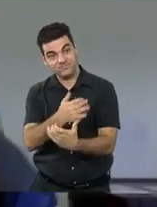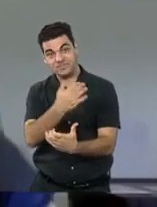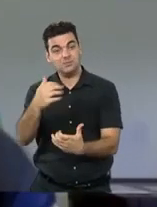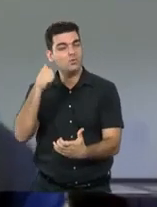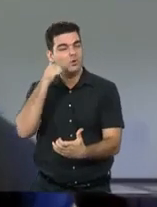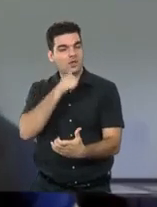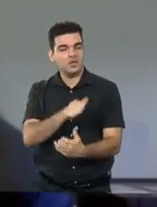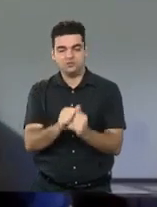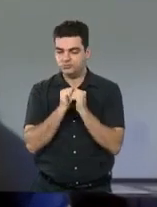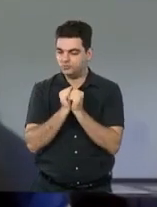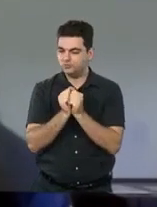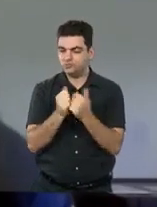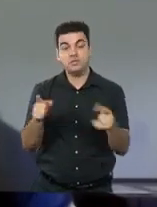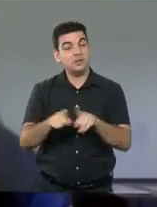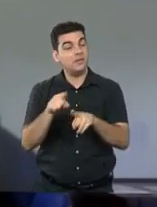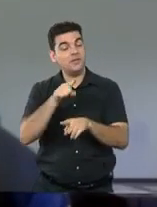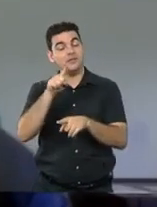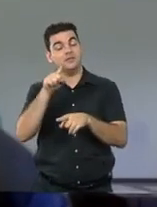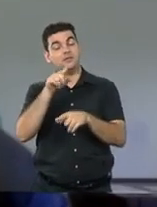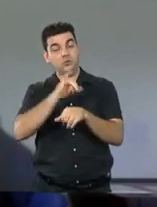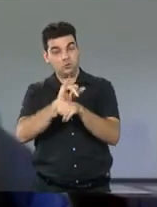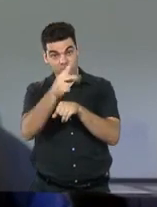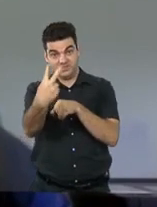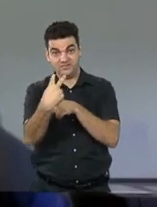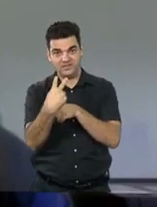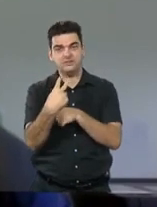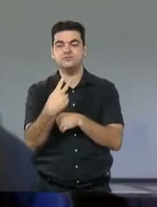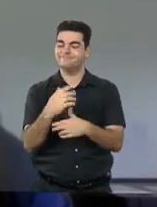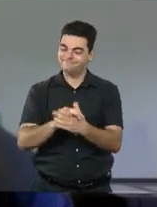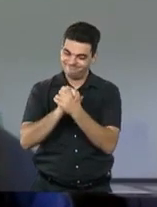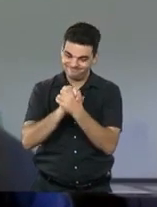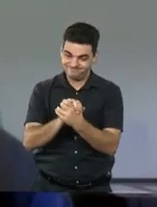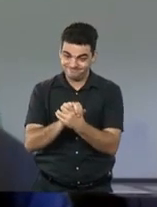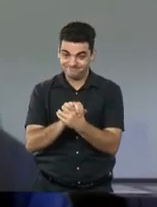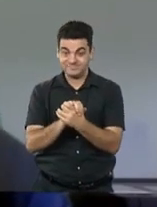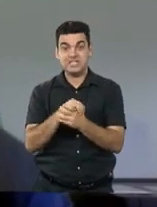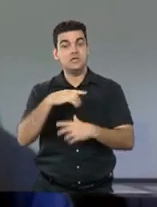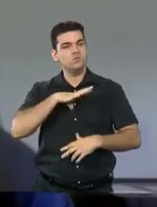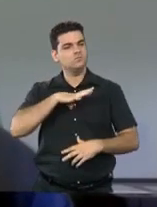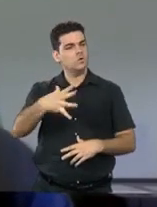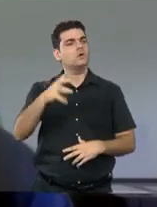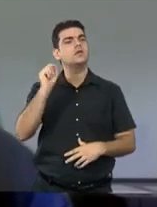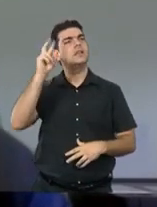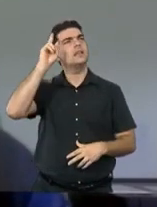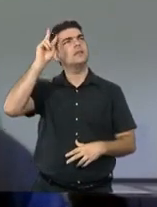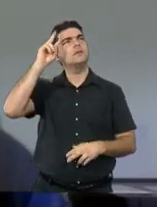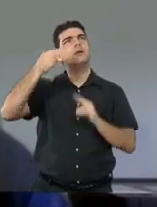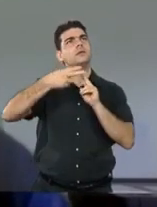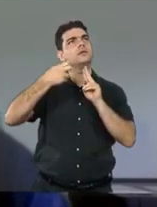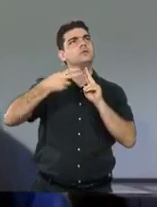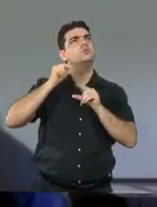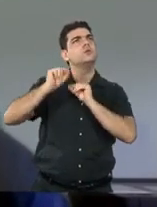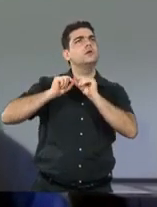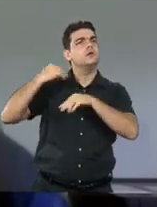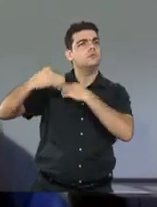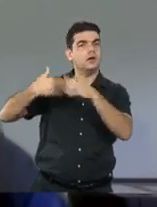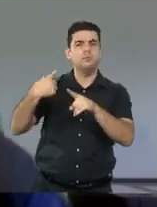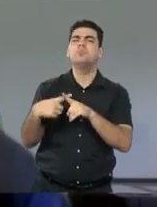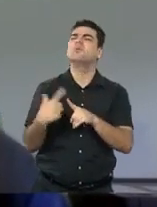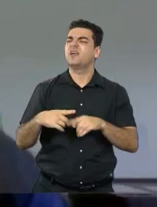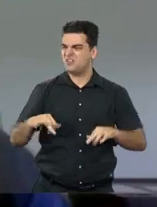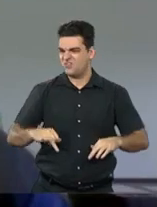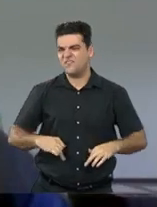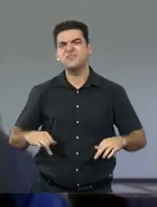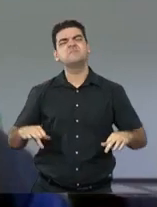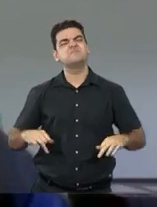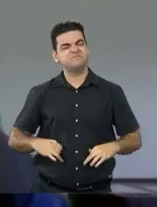presentes nesse encontro e dizer o que me move a história dos povos indígenas. gente sabe que é uma história sofrida,